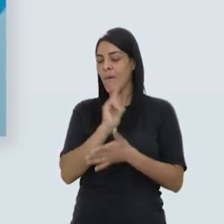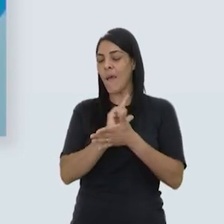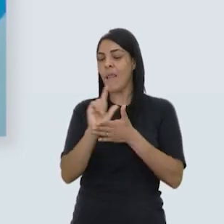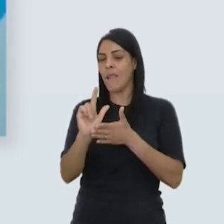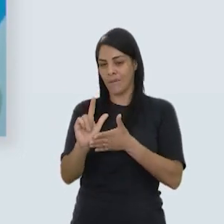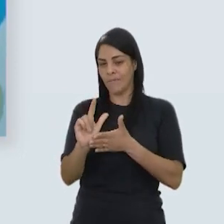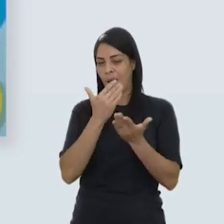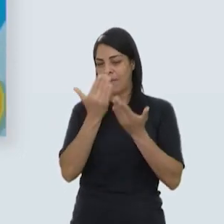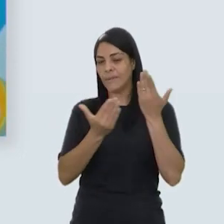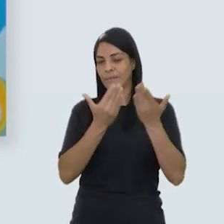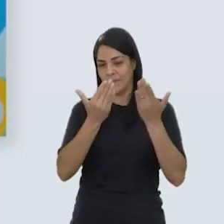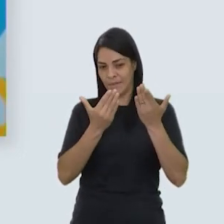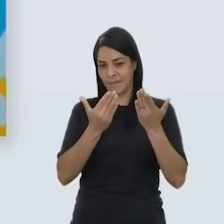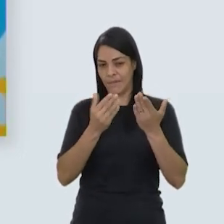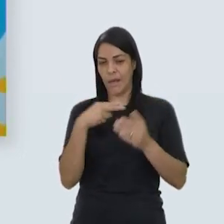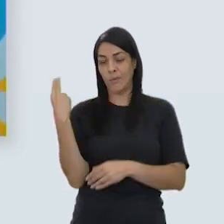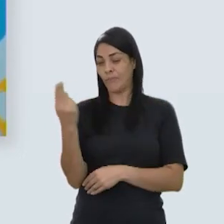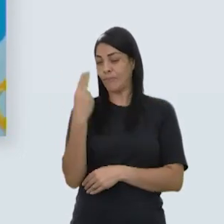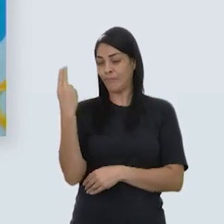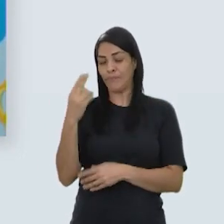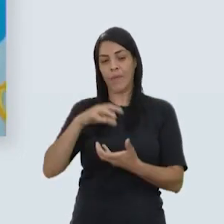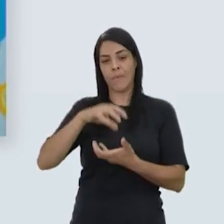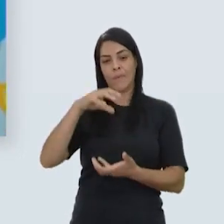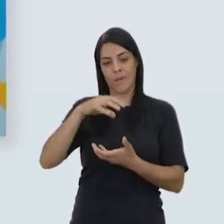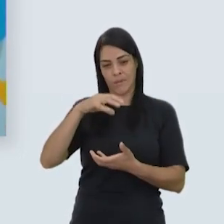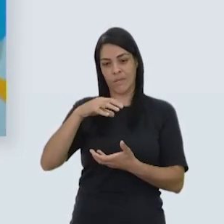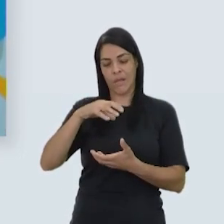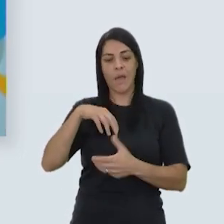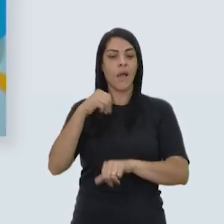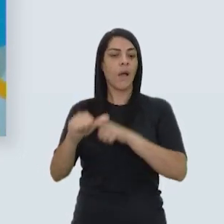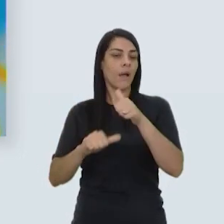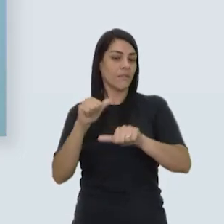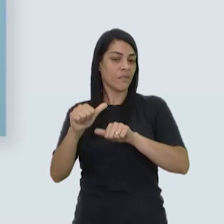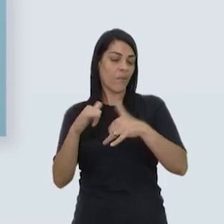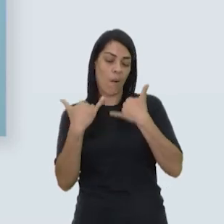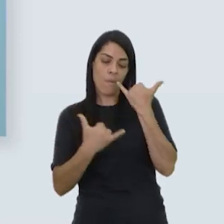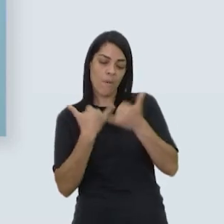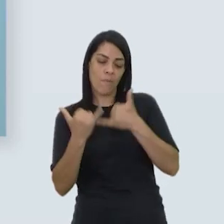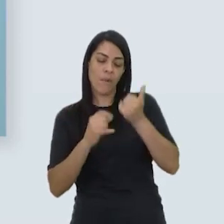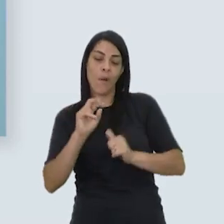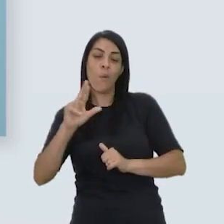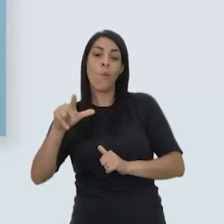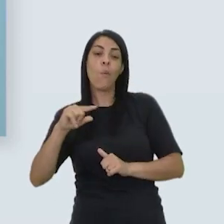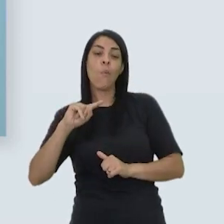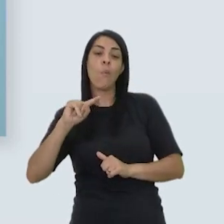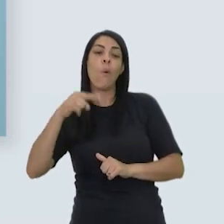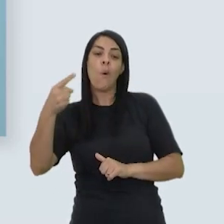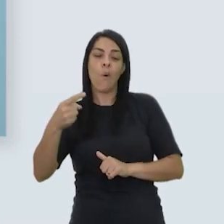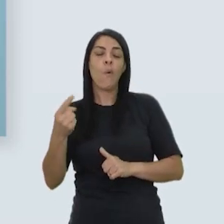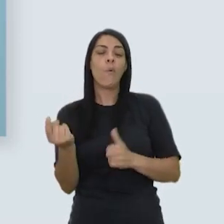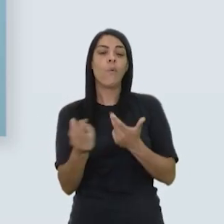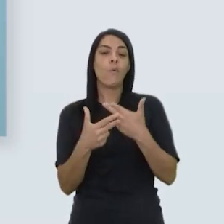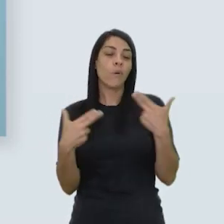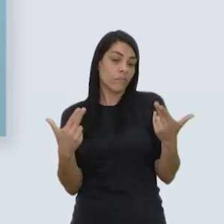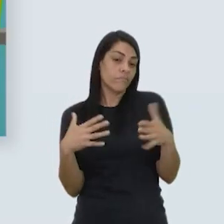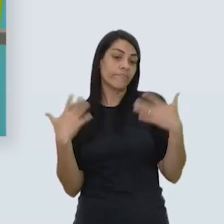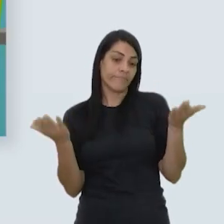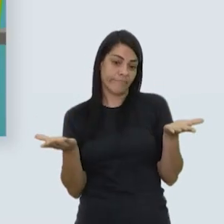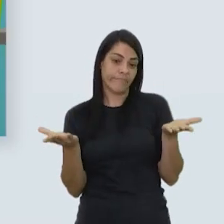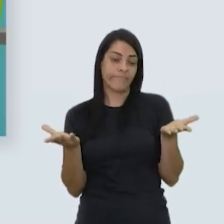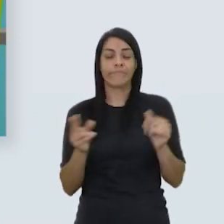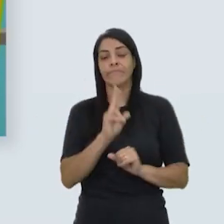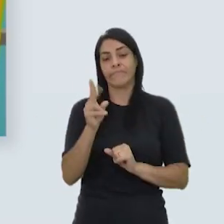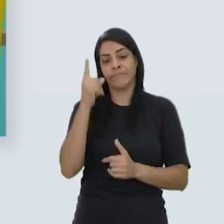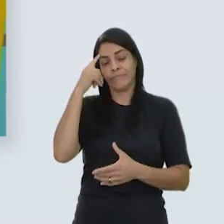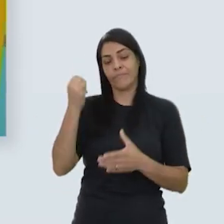-la? Depois que não der mais para usar a garrafa, você pode transformá-la em brinquedos ou em outras coisas. Basta usar a criatividade. E